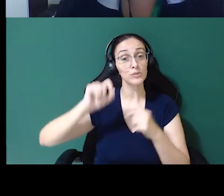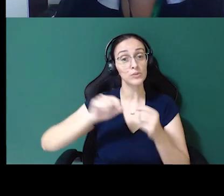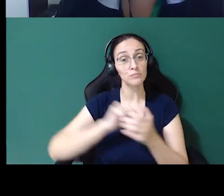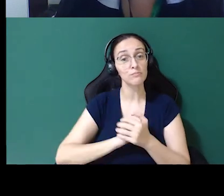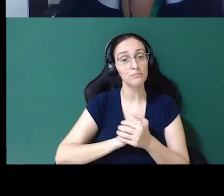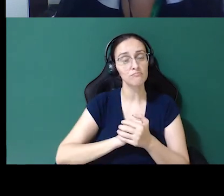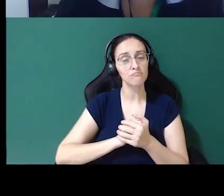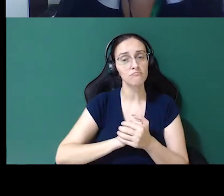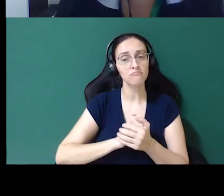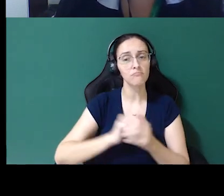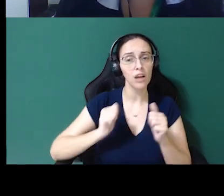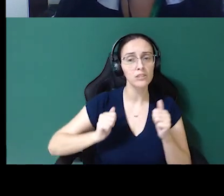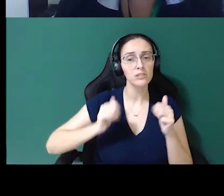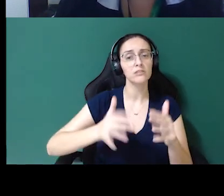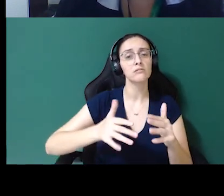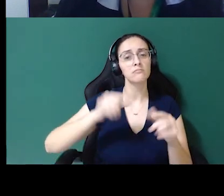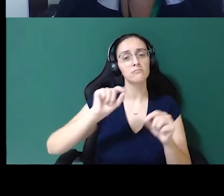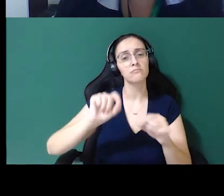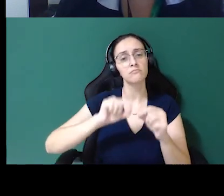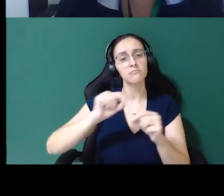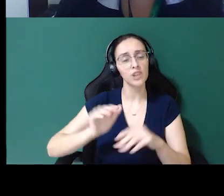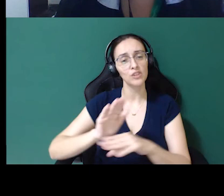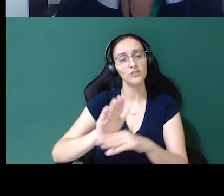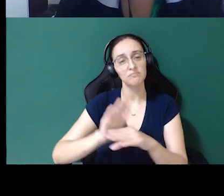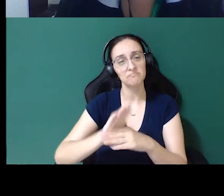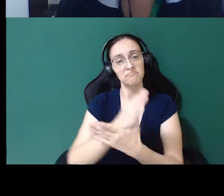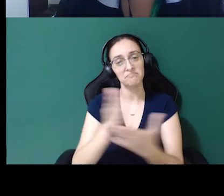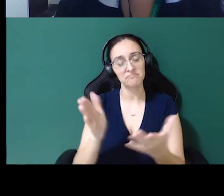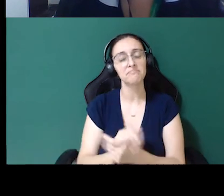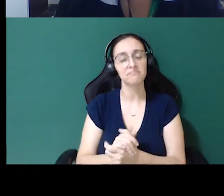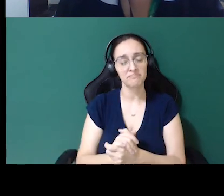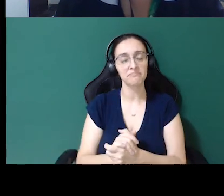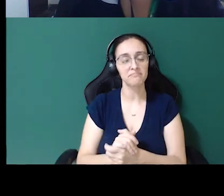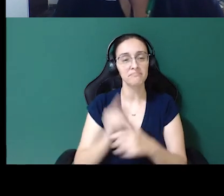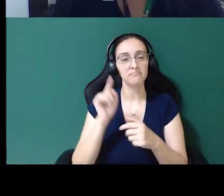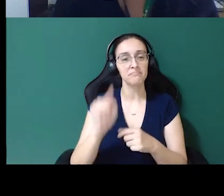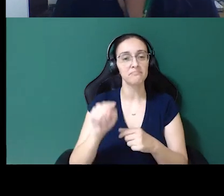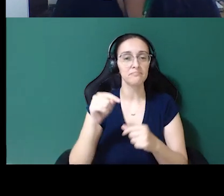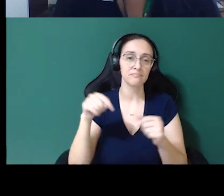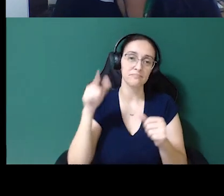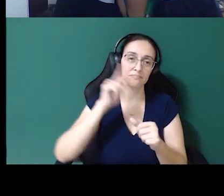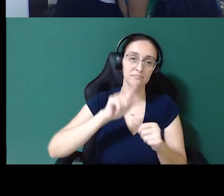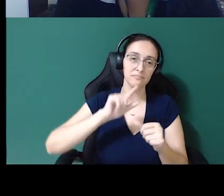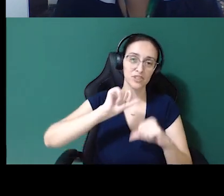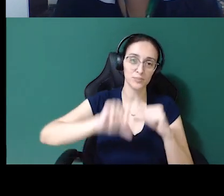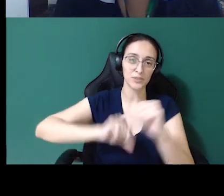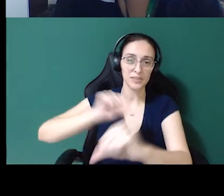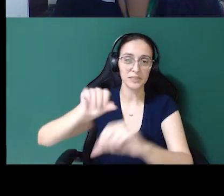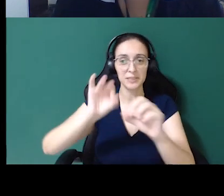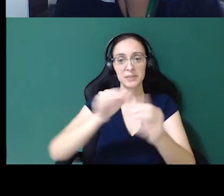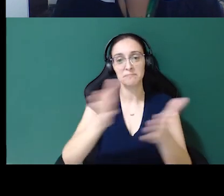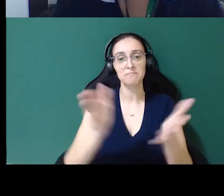quais ações que a gente está trazendo para contribuir para essa mudança aqui, né.